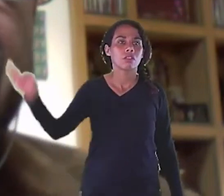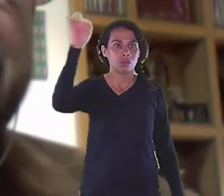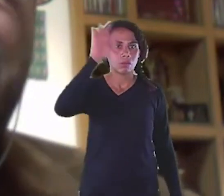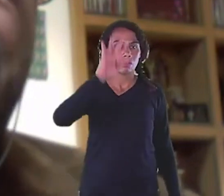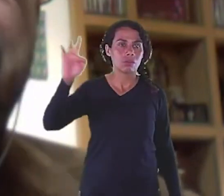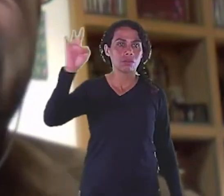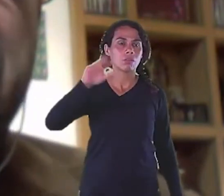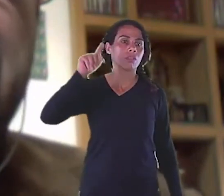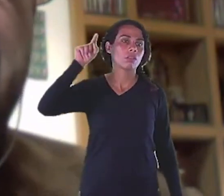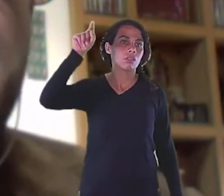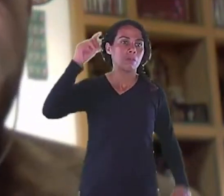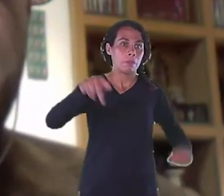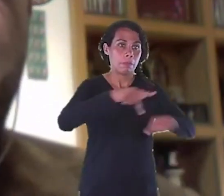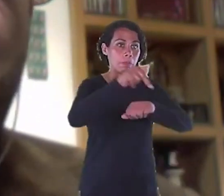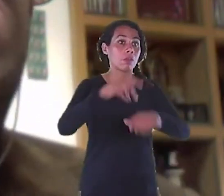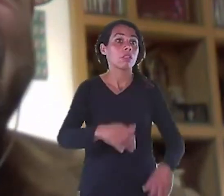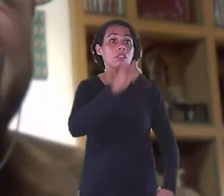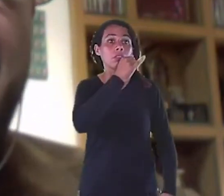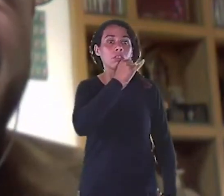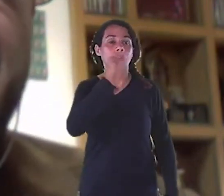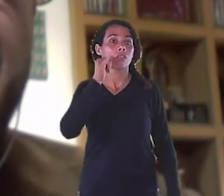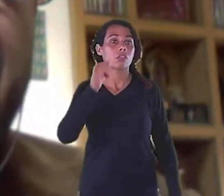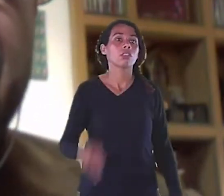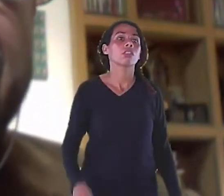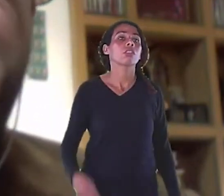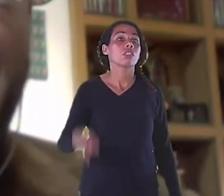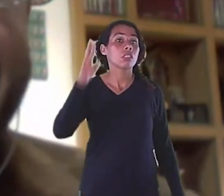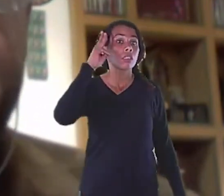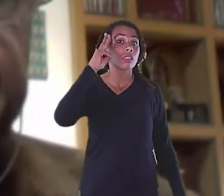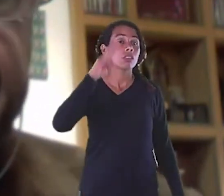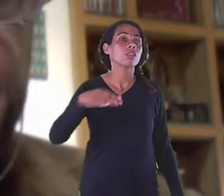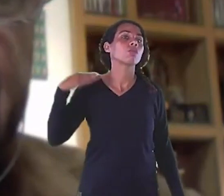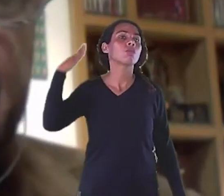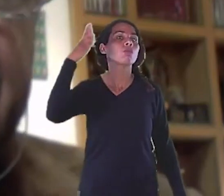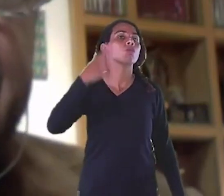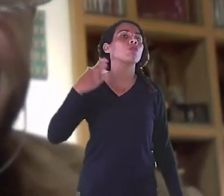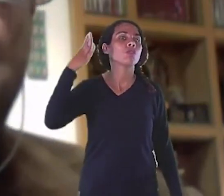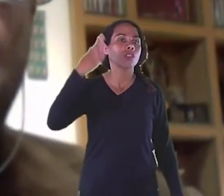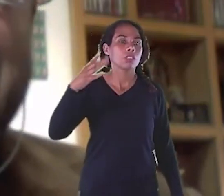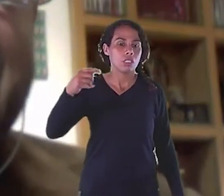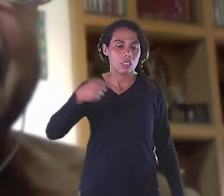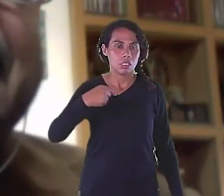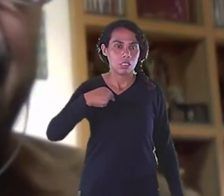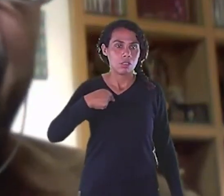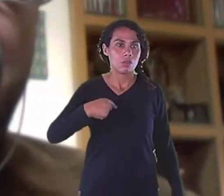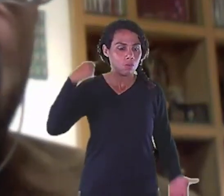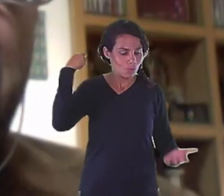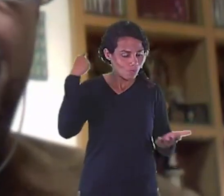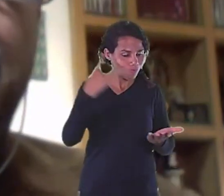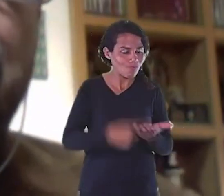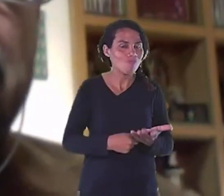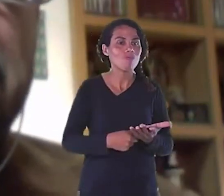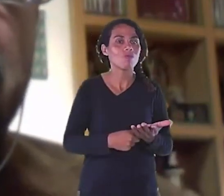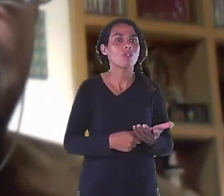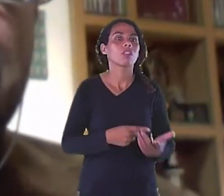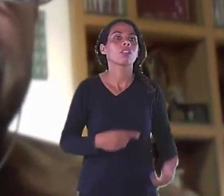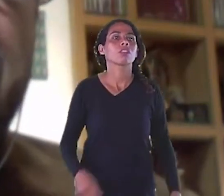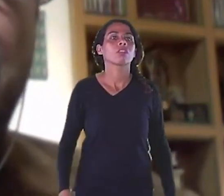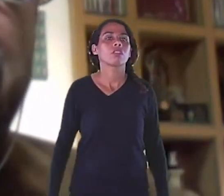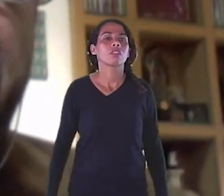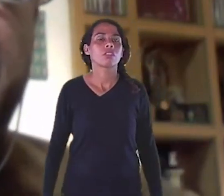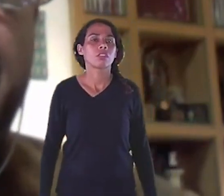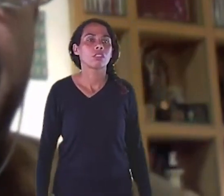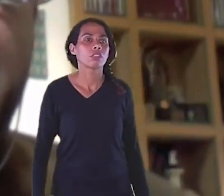Federico II E a Universitária Da Campanha Juntas realizaram esse evento E eu fui um dos